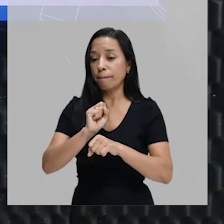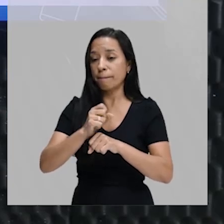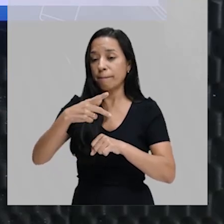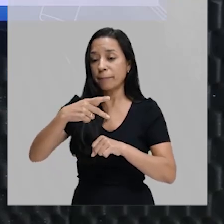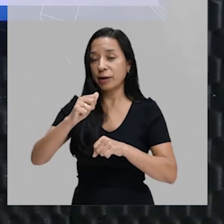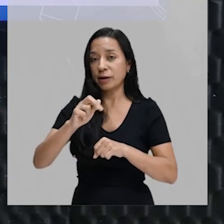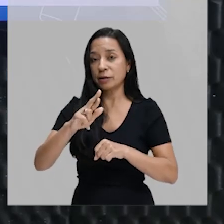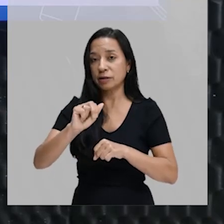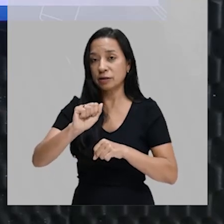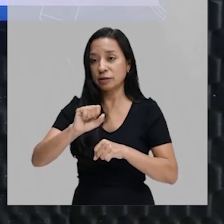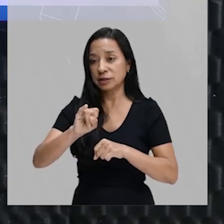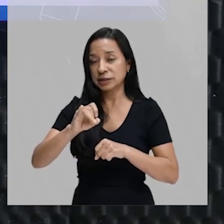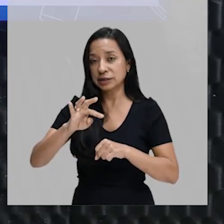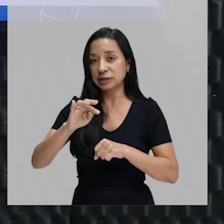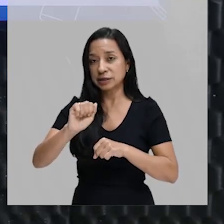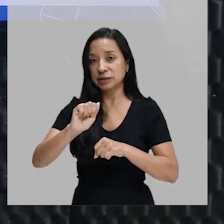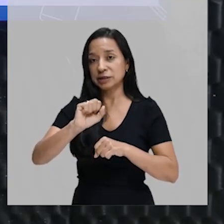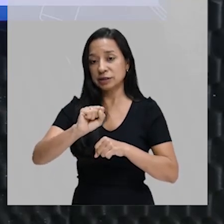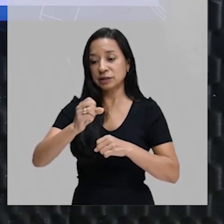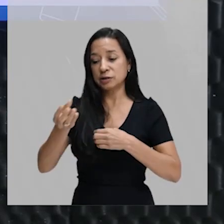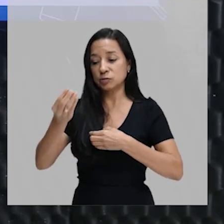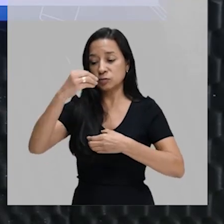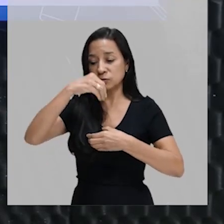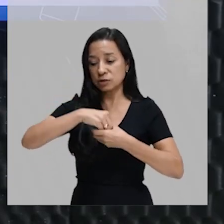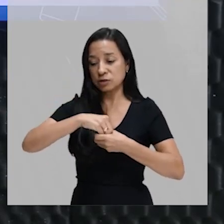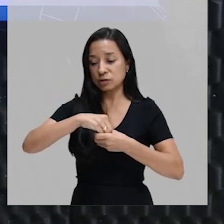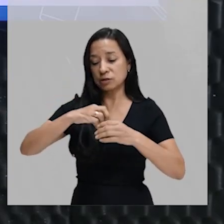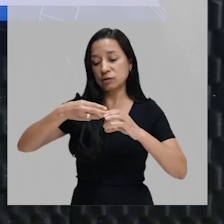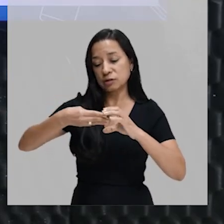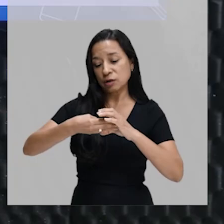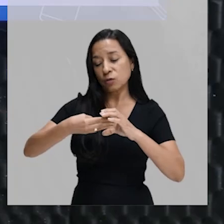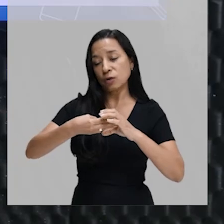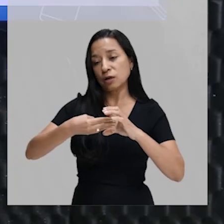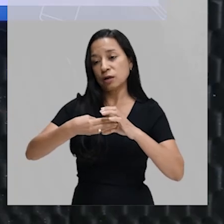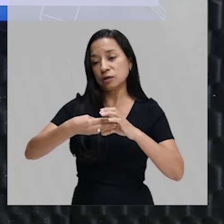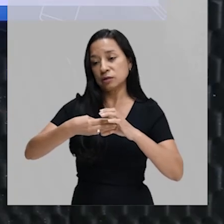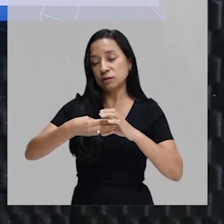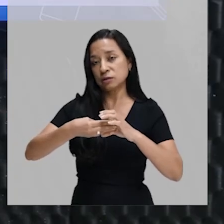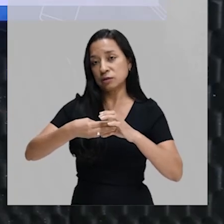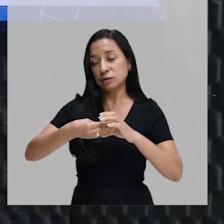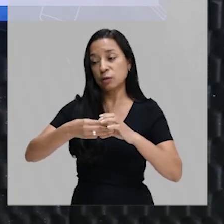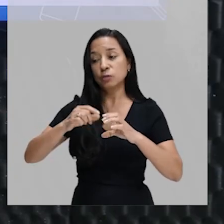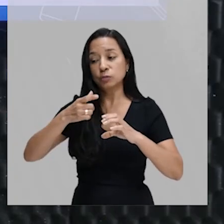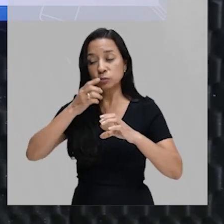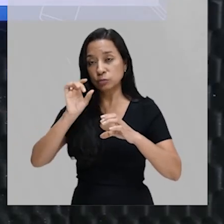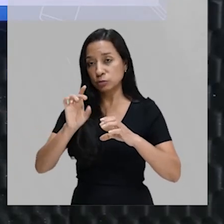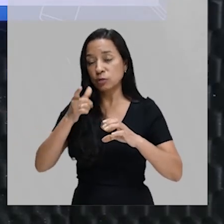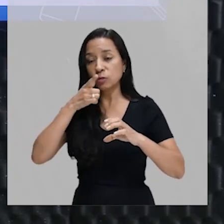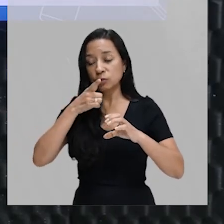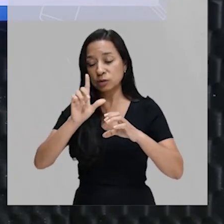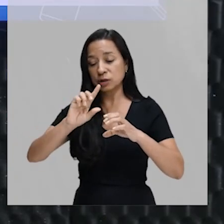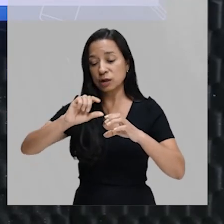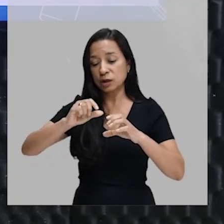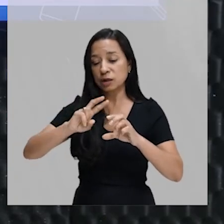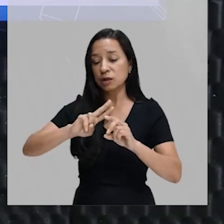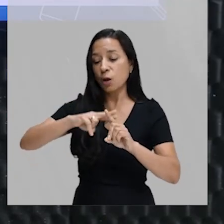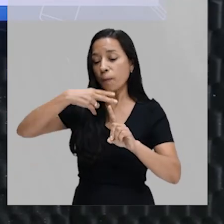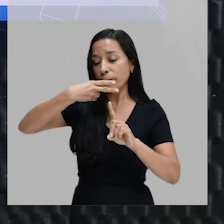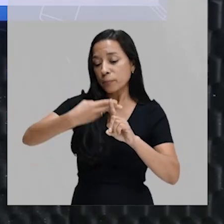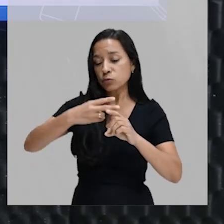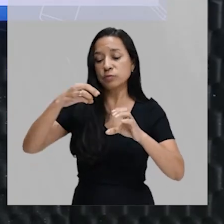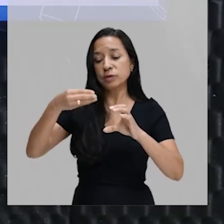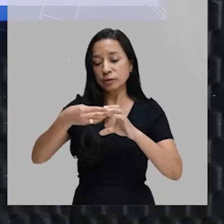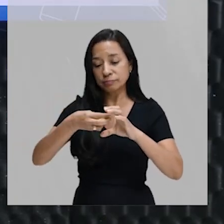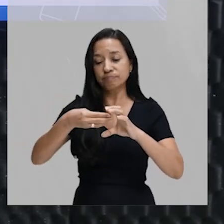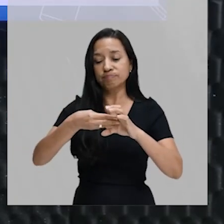parasitas intracelulares obrigatórios. Ele só consegue se multiplicar dentro de uma célula. E no caso dos bacteriófagos, só